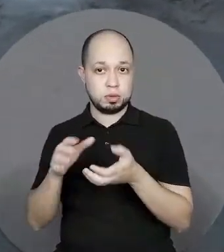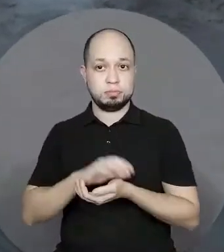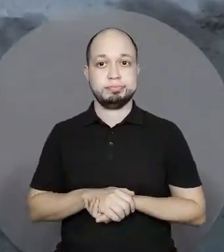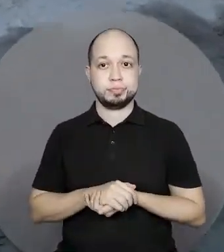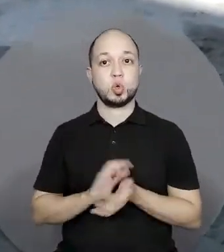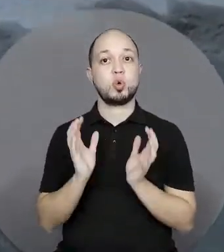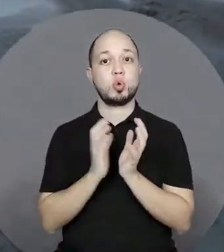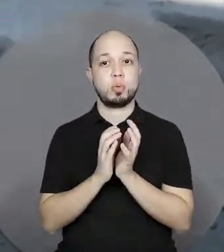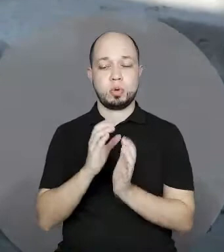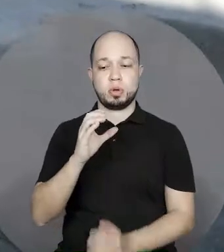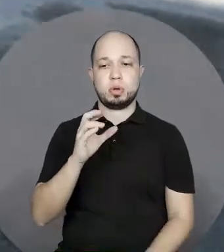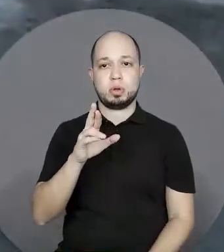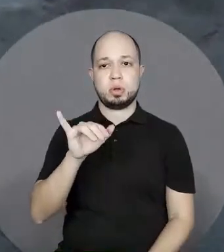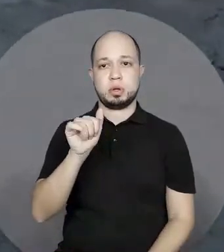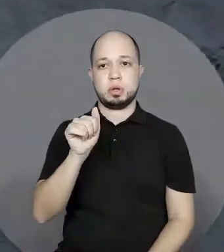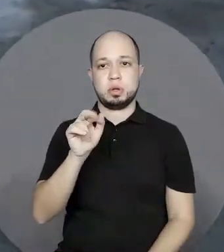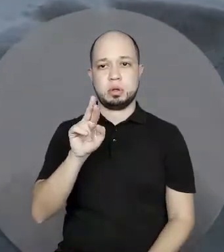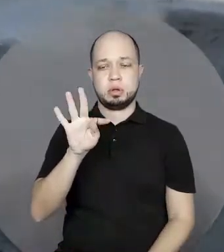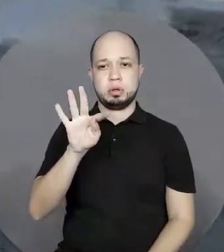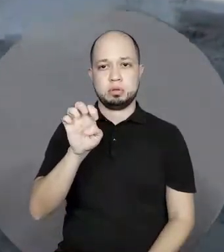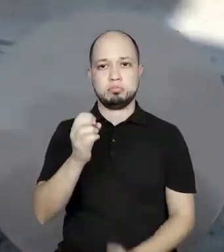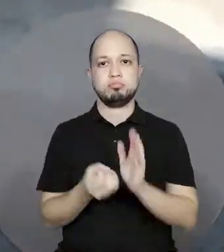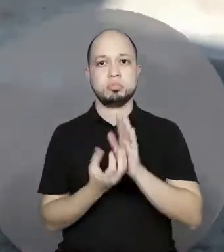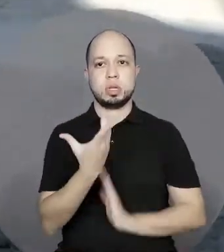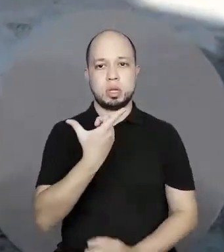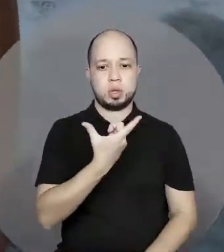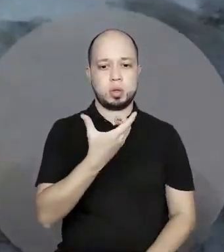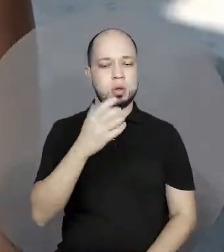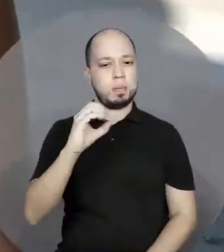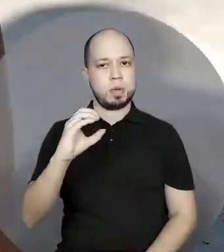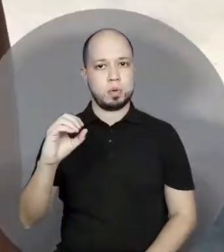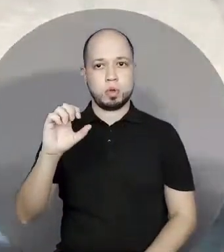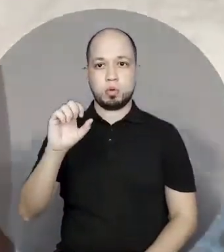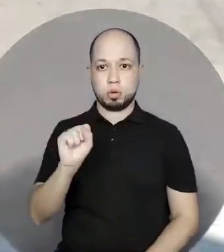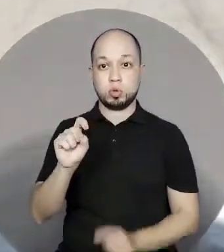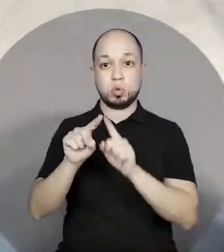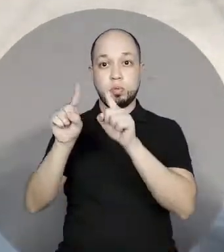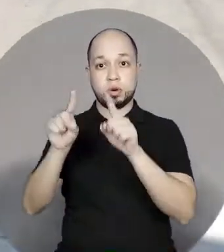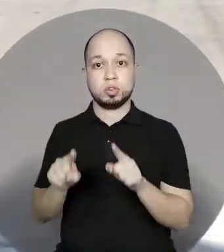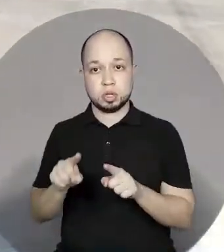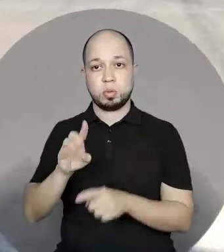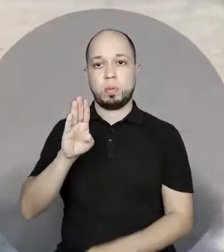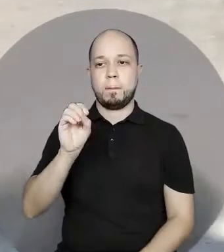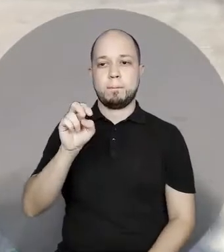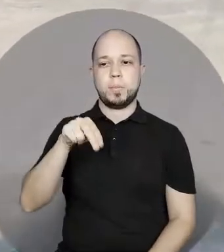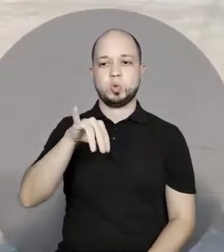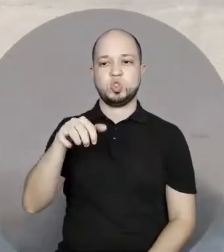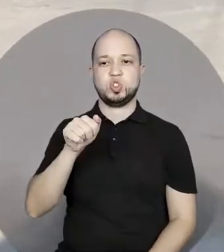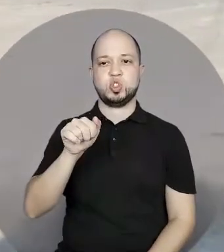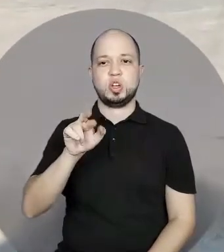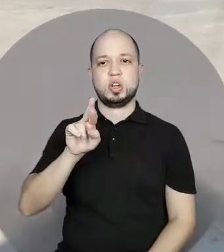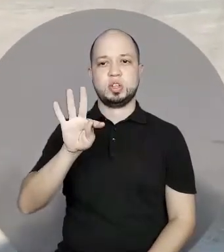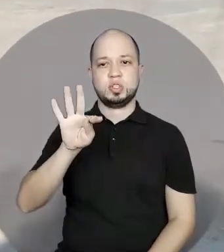Criarte surge em 2008, a partir da ação da diaponia no projeto Bom Jardim. Em cada bairro